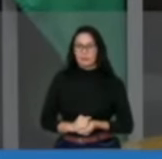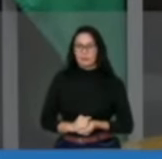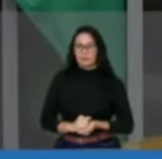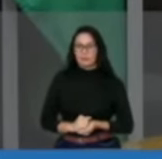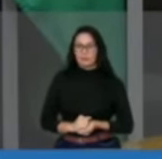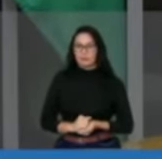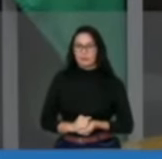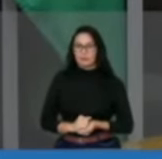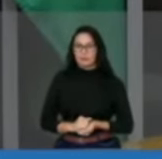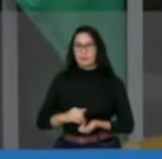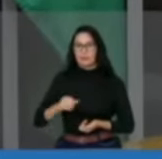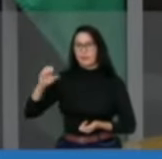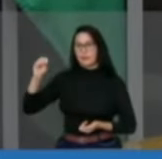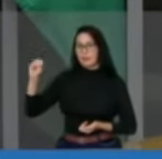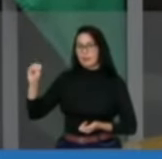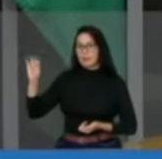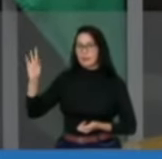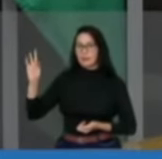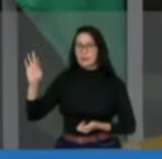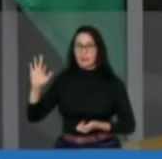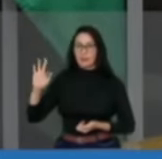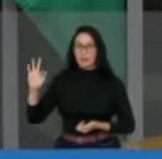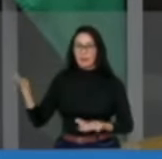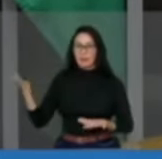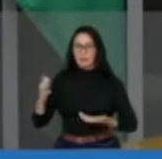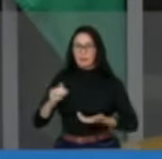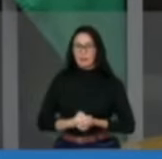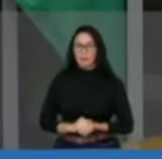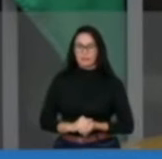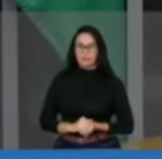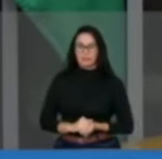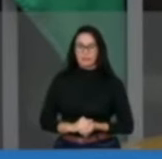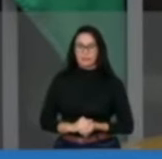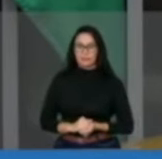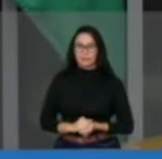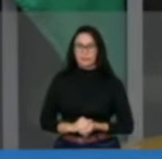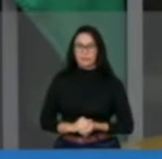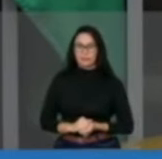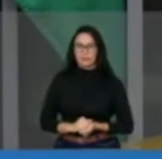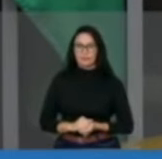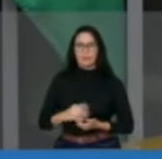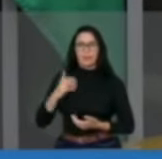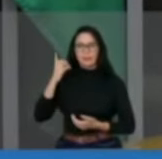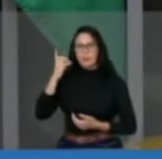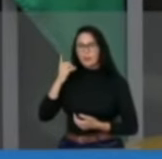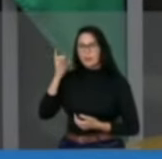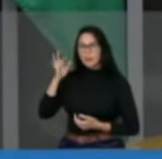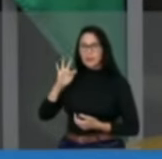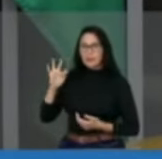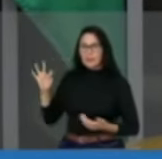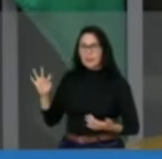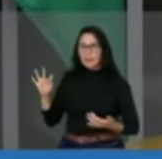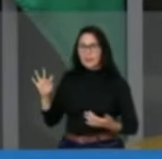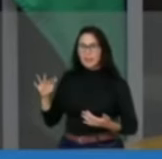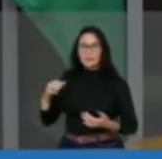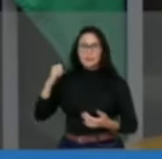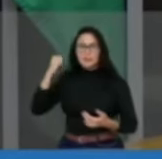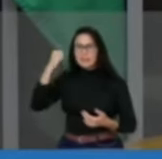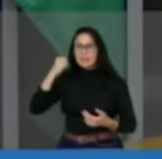no STF. E que já foi deputado federal, já foi senador.